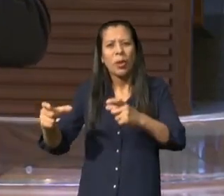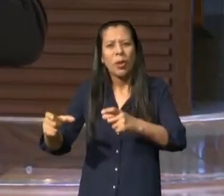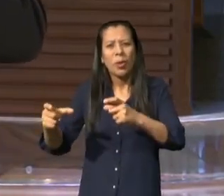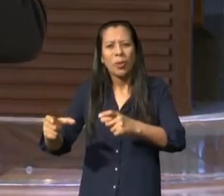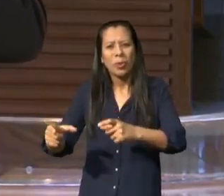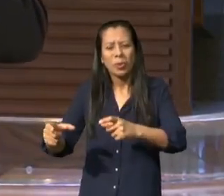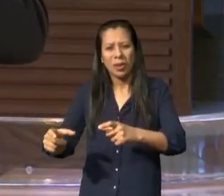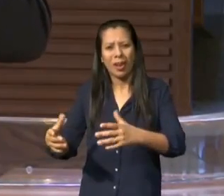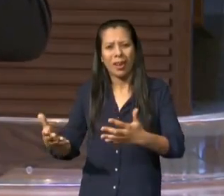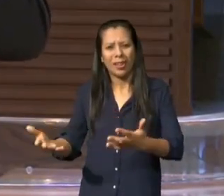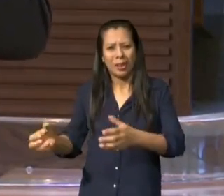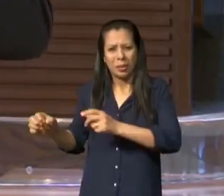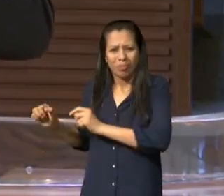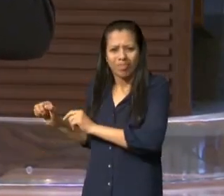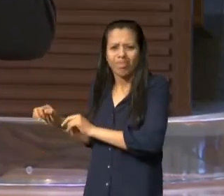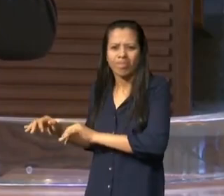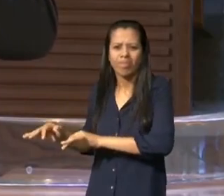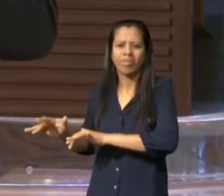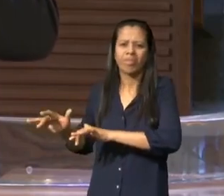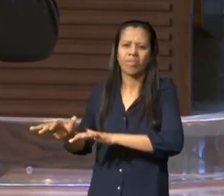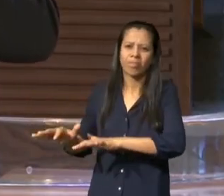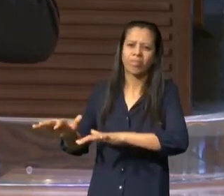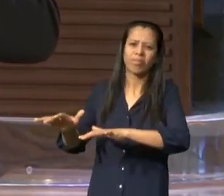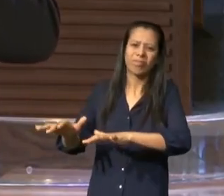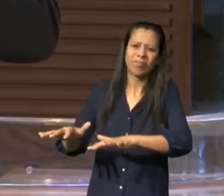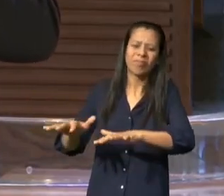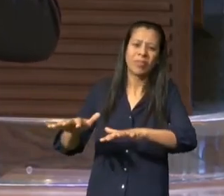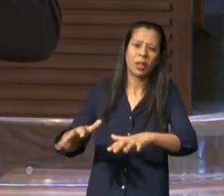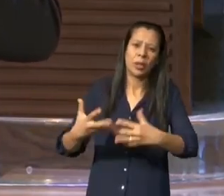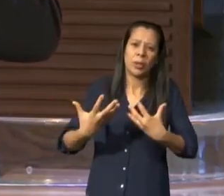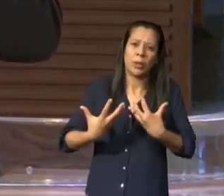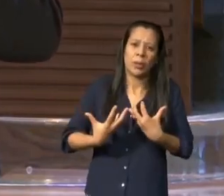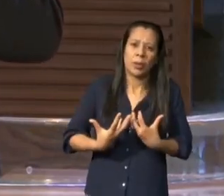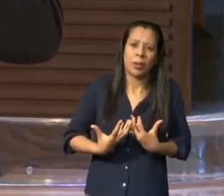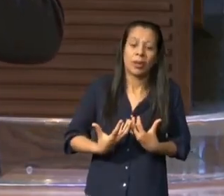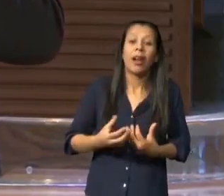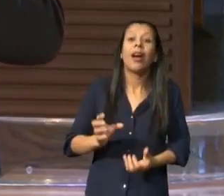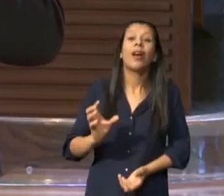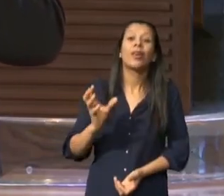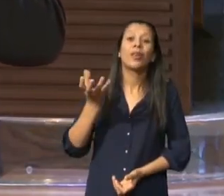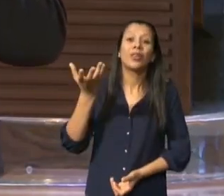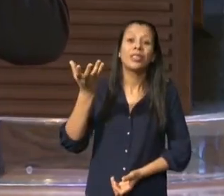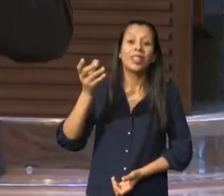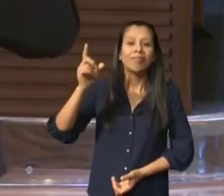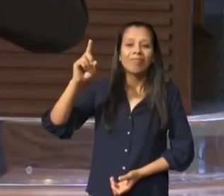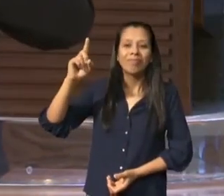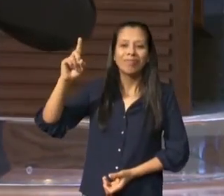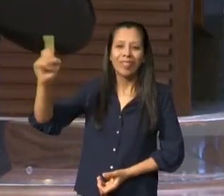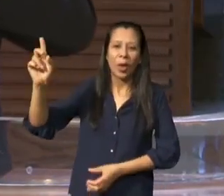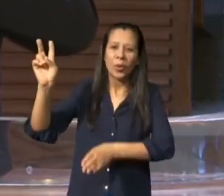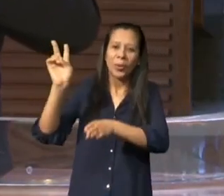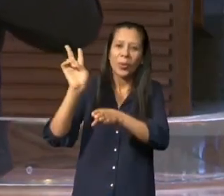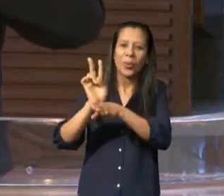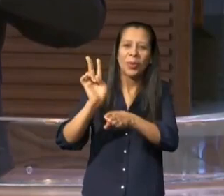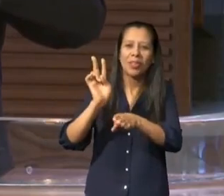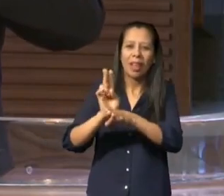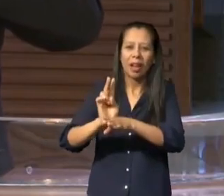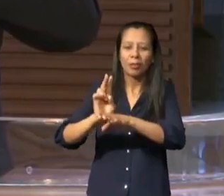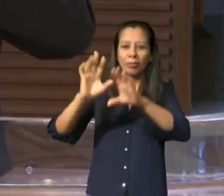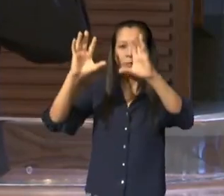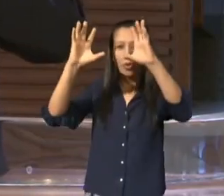mas Deus fez diferente durante o dia tinha uma nuvem que os protegia